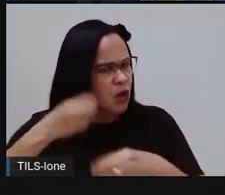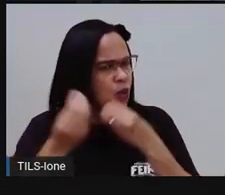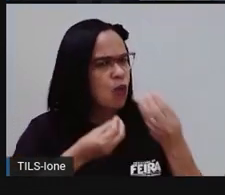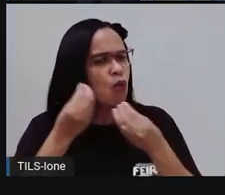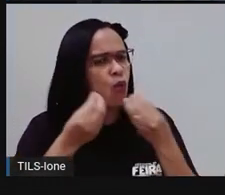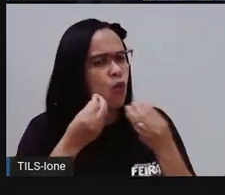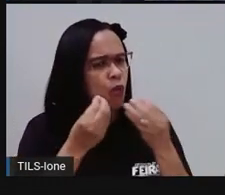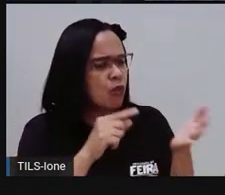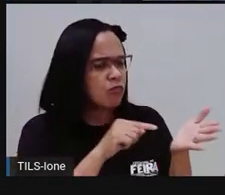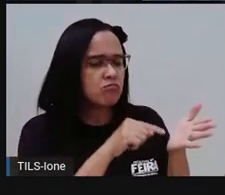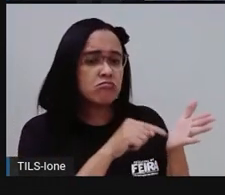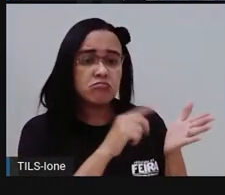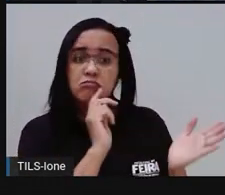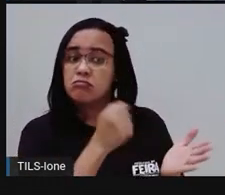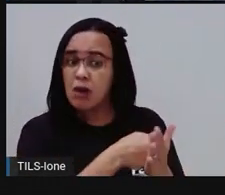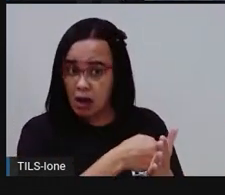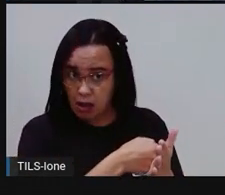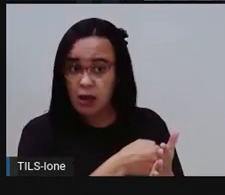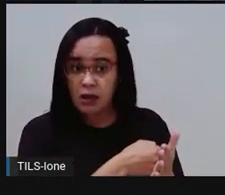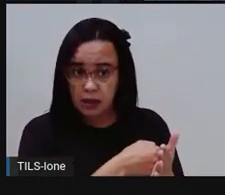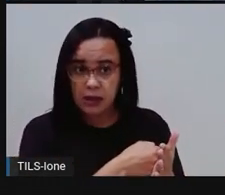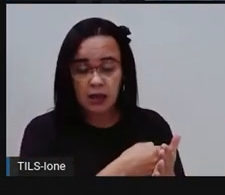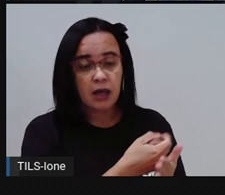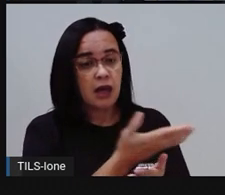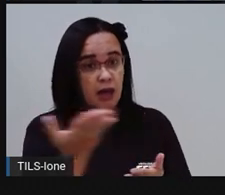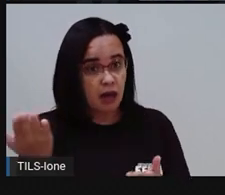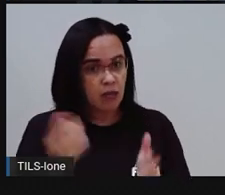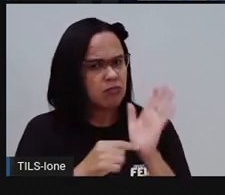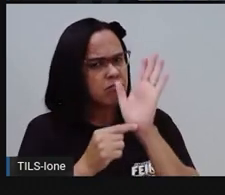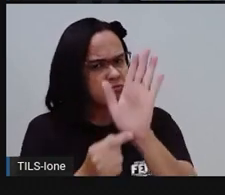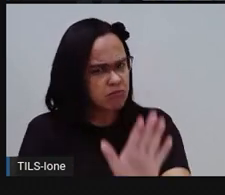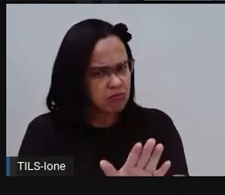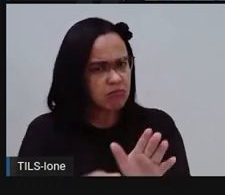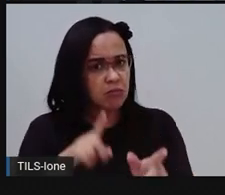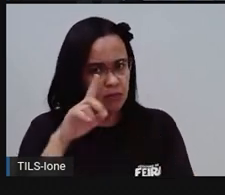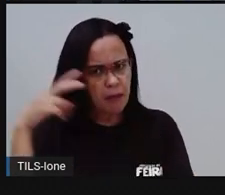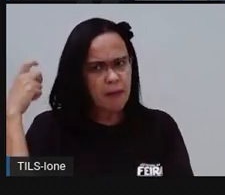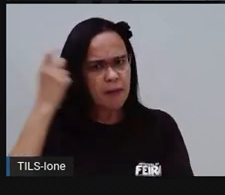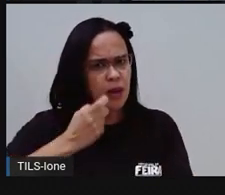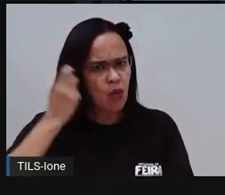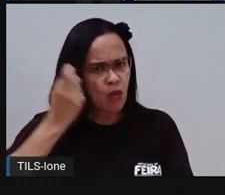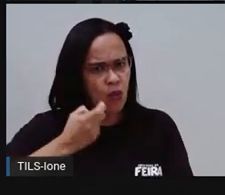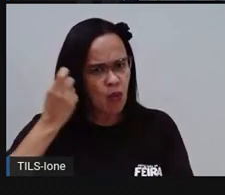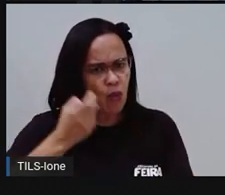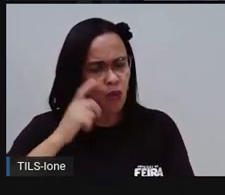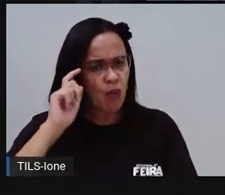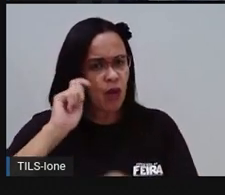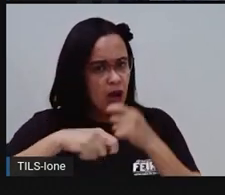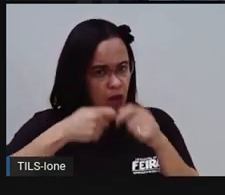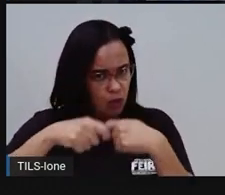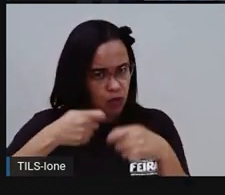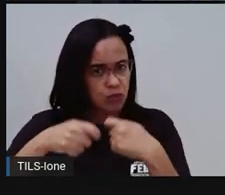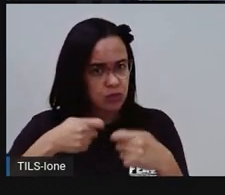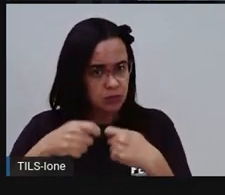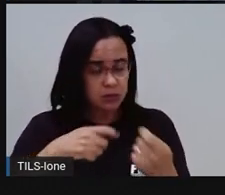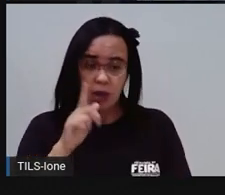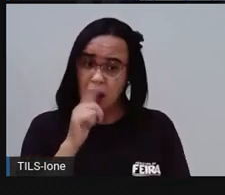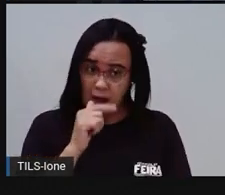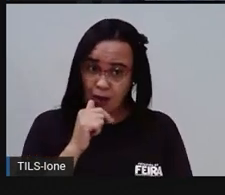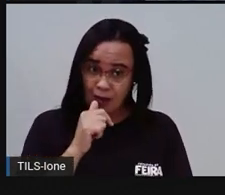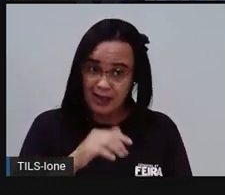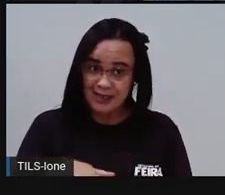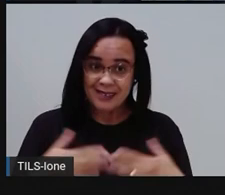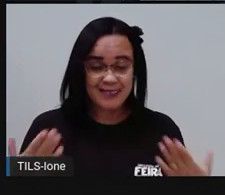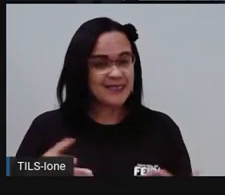vai estar mostrando para eles que você está preocupado em economizar água. Tenho certeza aí que as crianças do primeiro